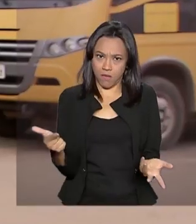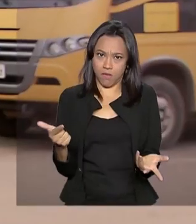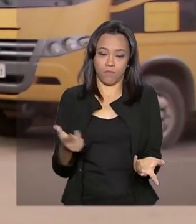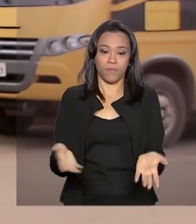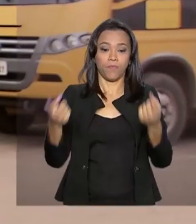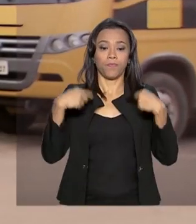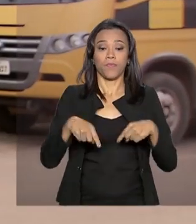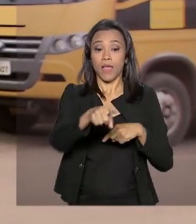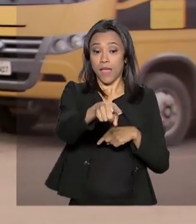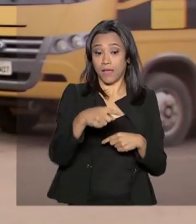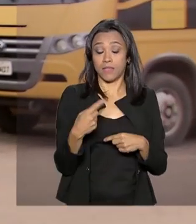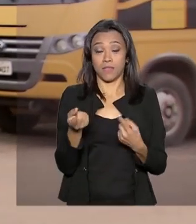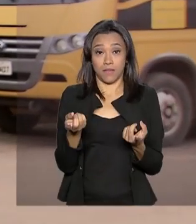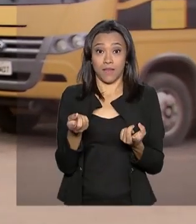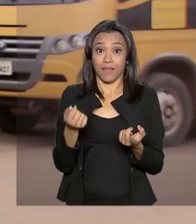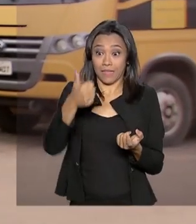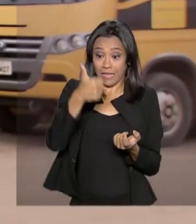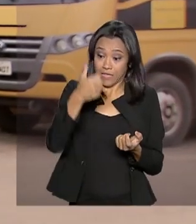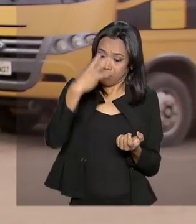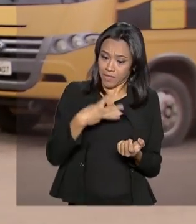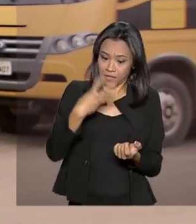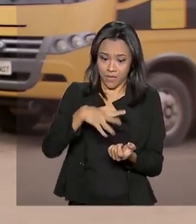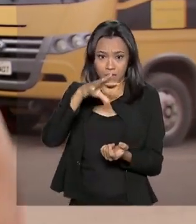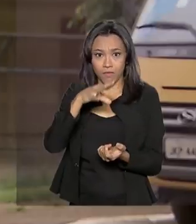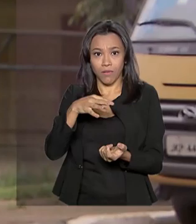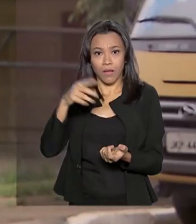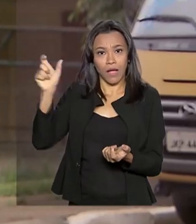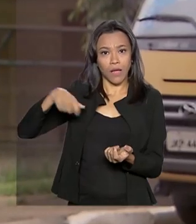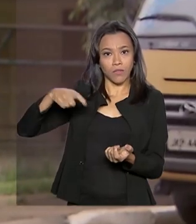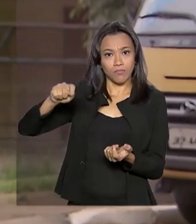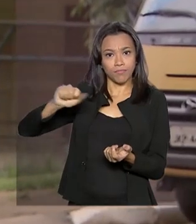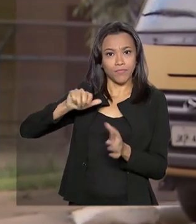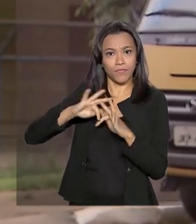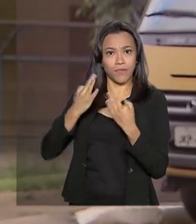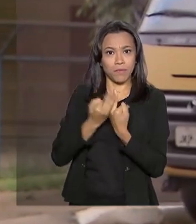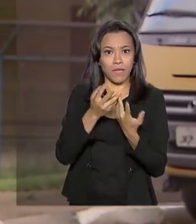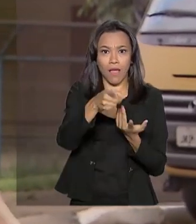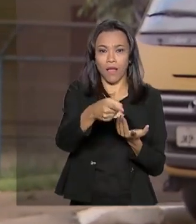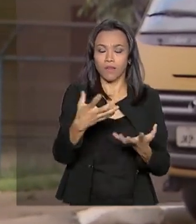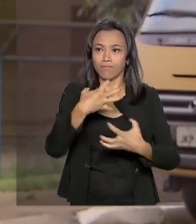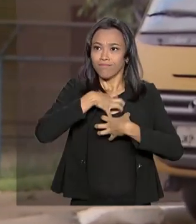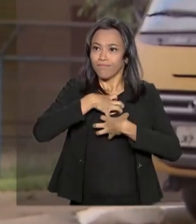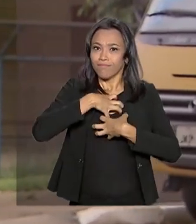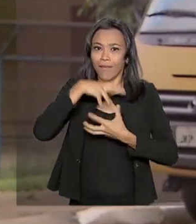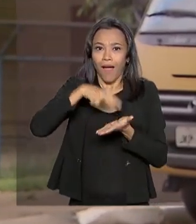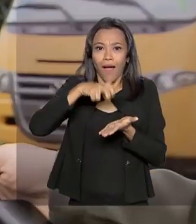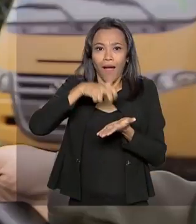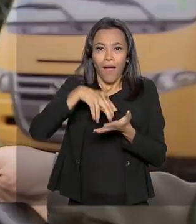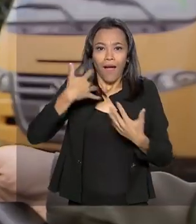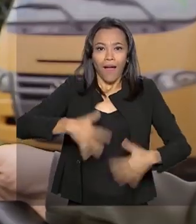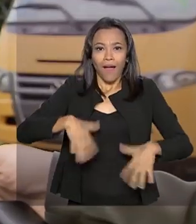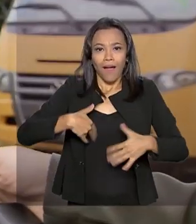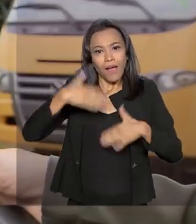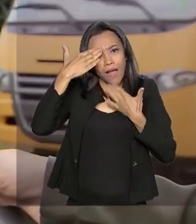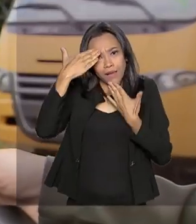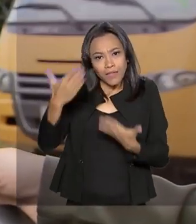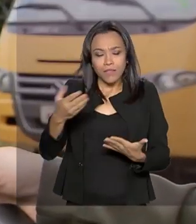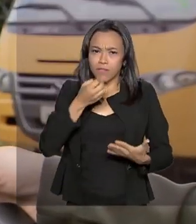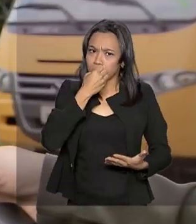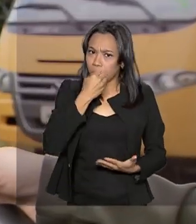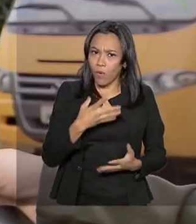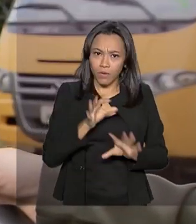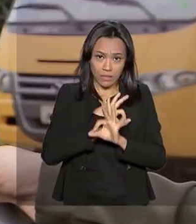A notícia do 13º no Bolsa Família foi recebida por Daiane com gratidão. Vai ser uma ajuda